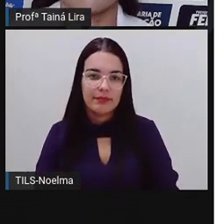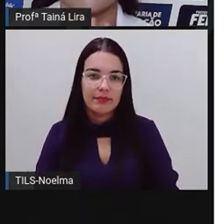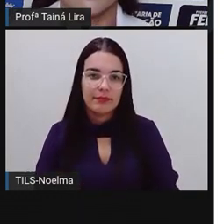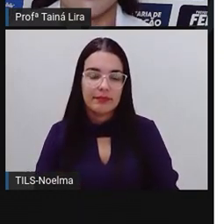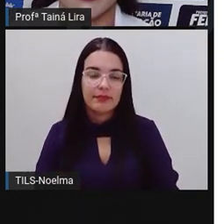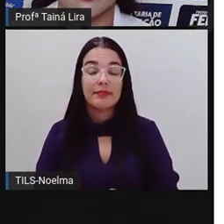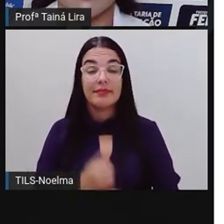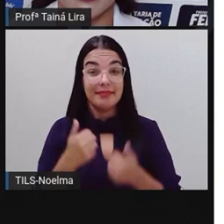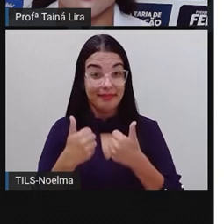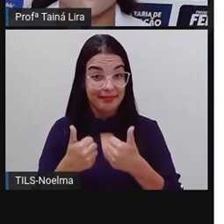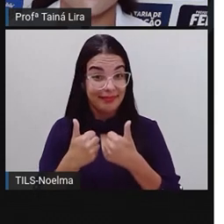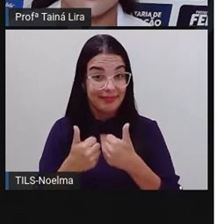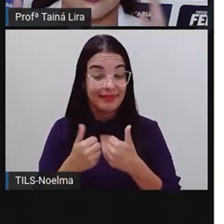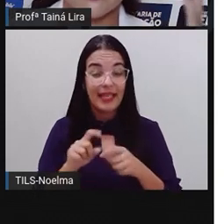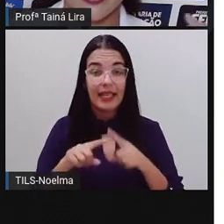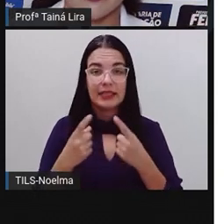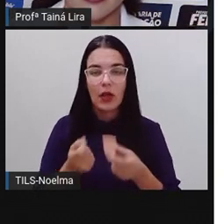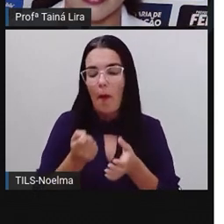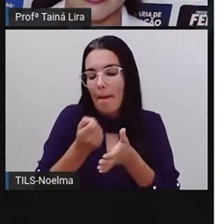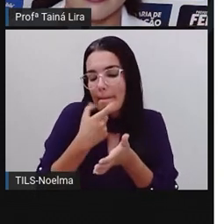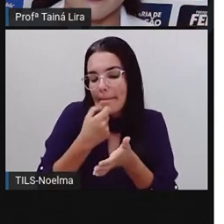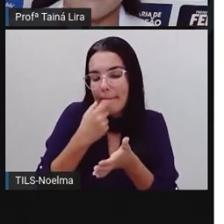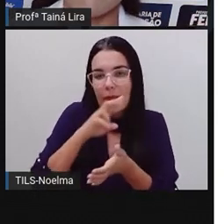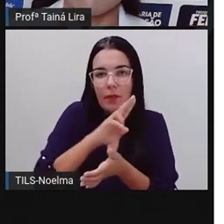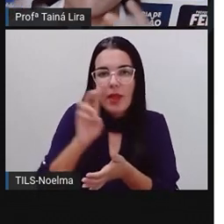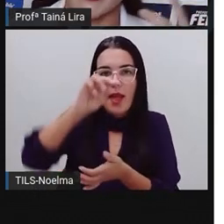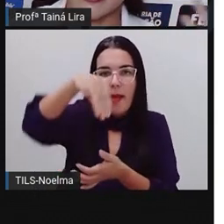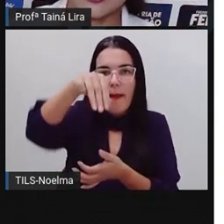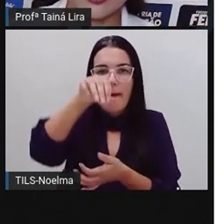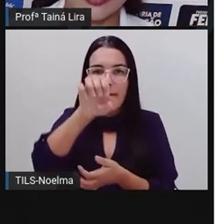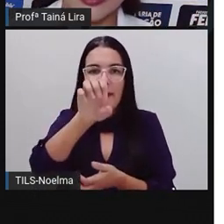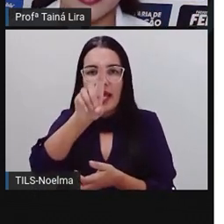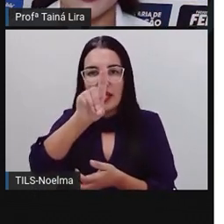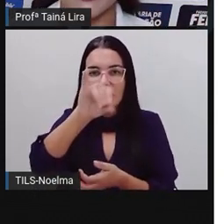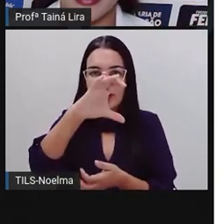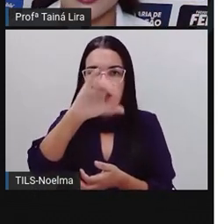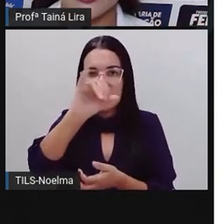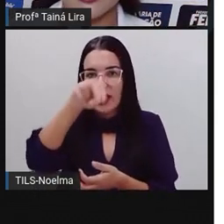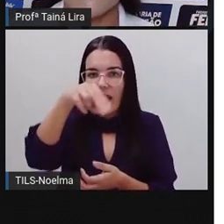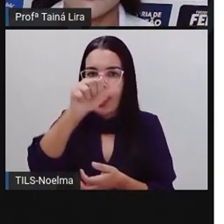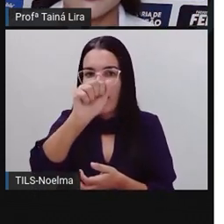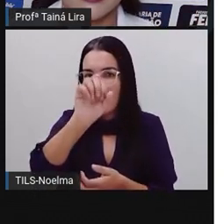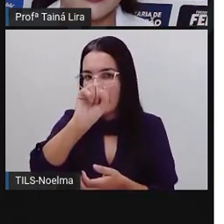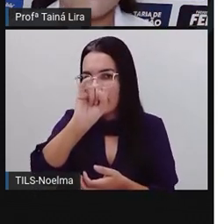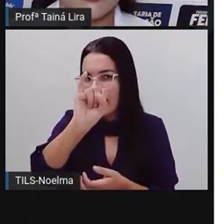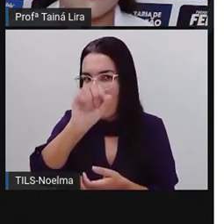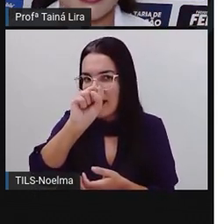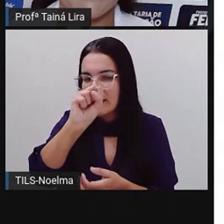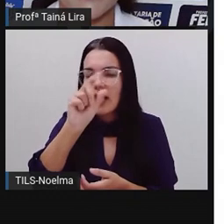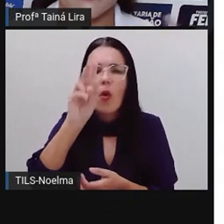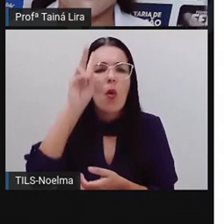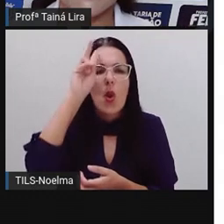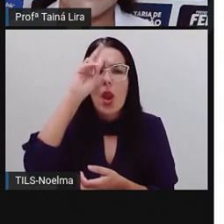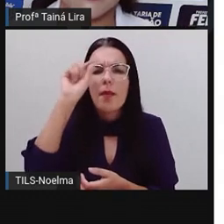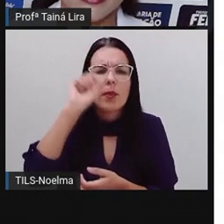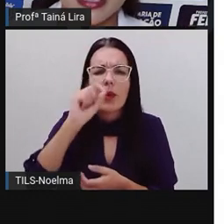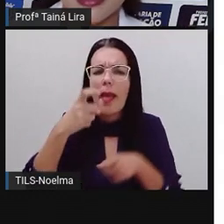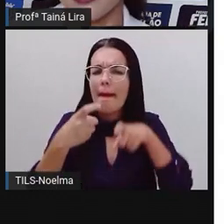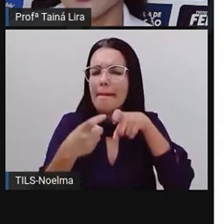Ah, muito bem, então medicinais vai lembrar aí médico, não é verdade? Então, vai lembrar aí